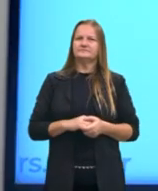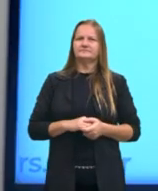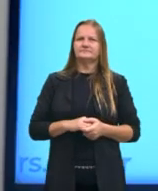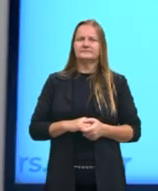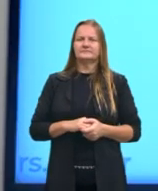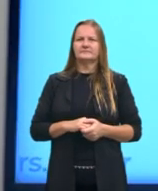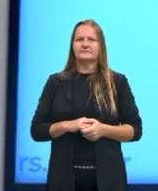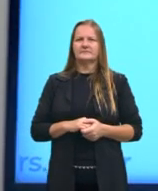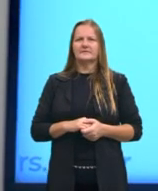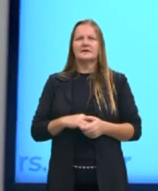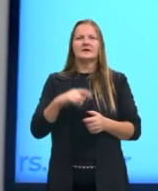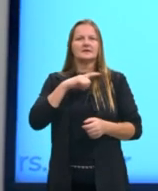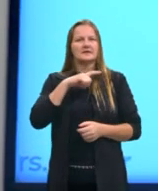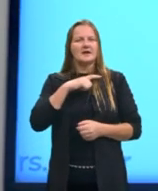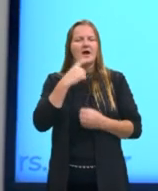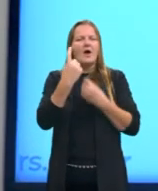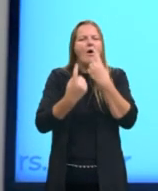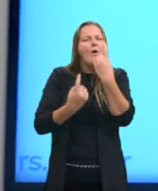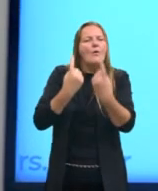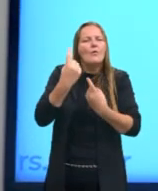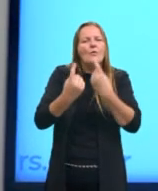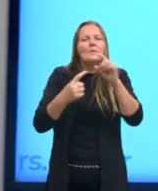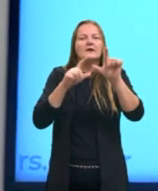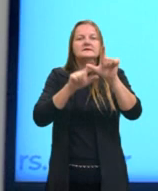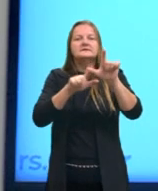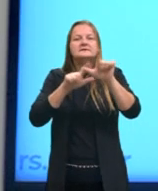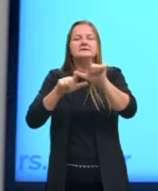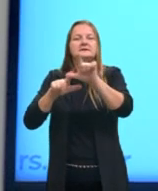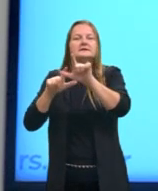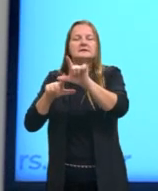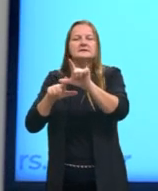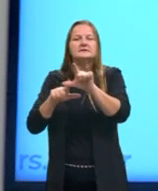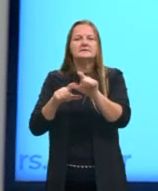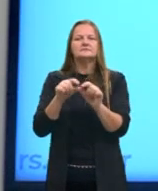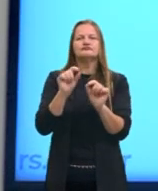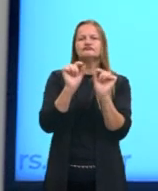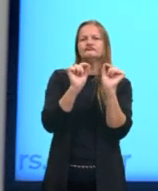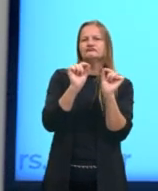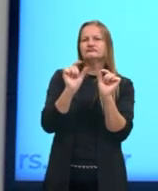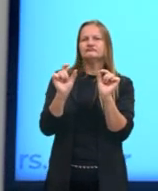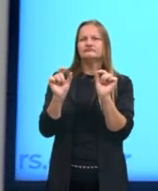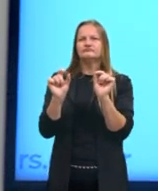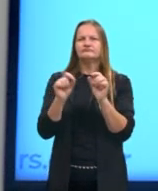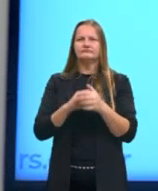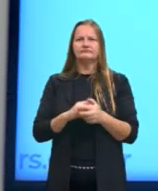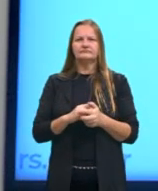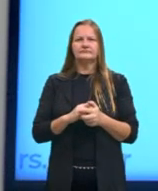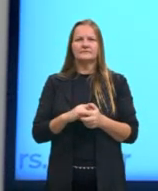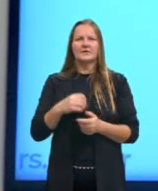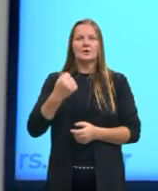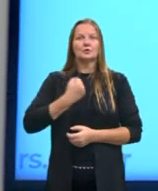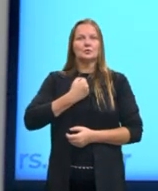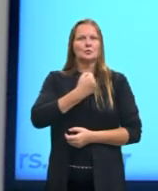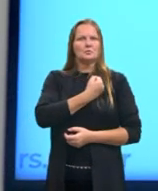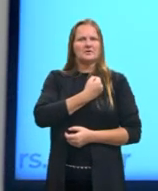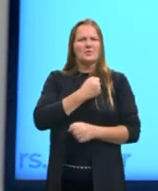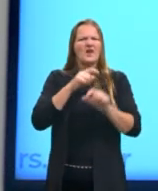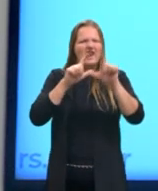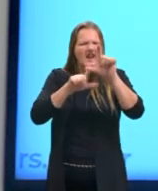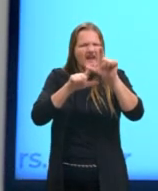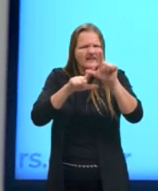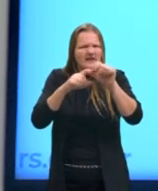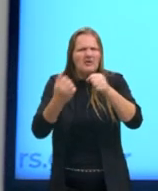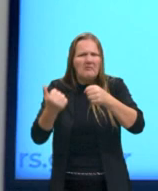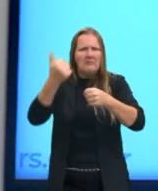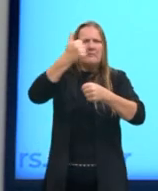troca de algumas letras não de ordem, mas por números, né? Então vamos